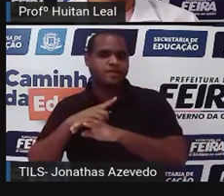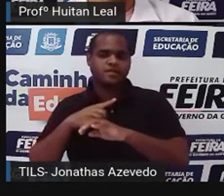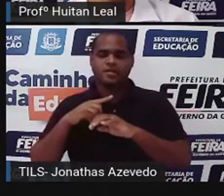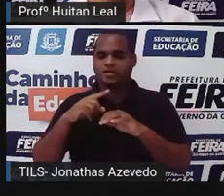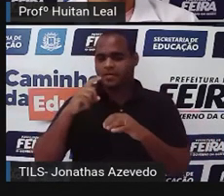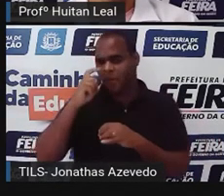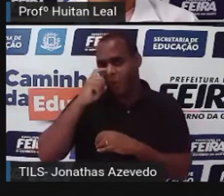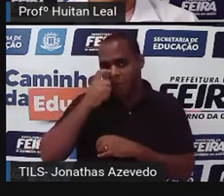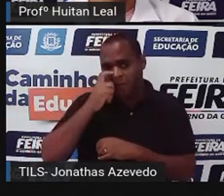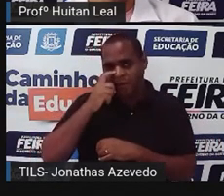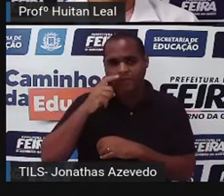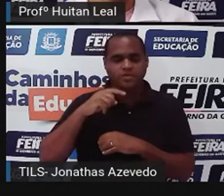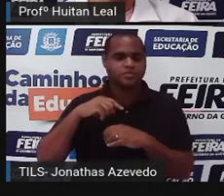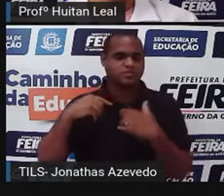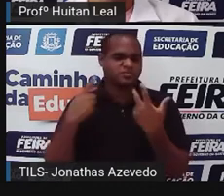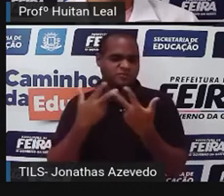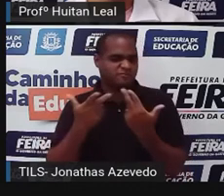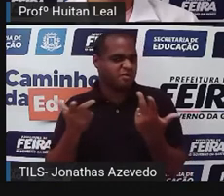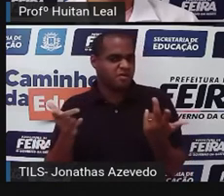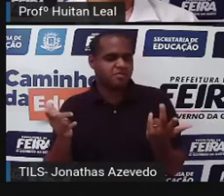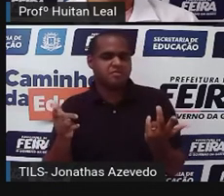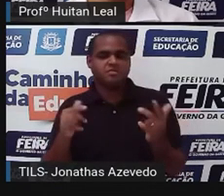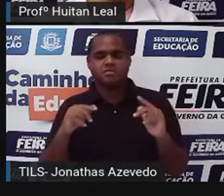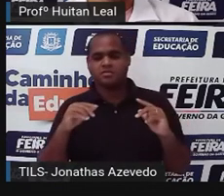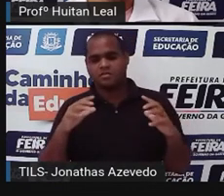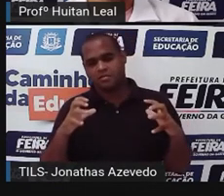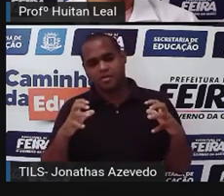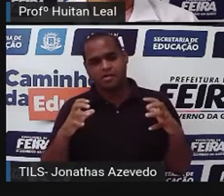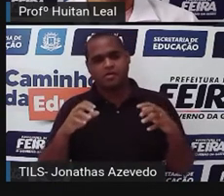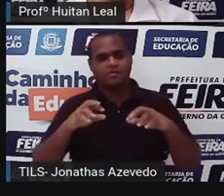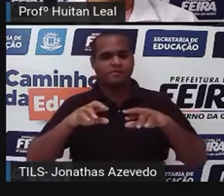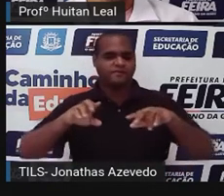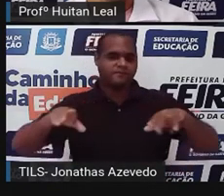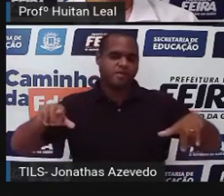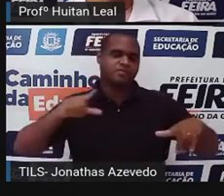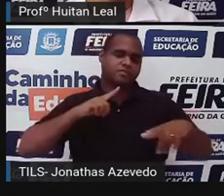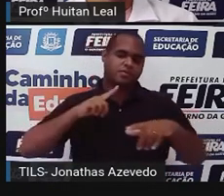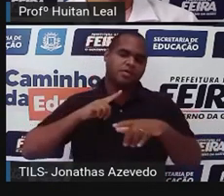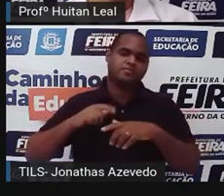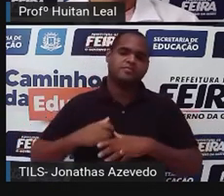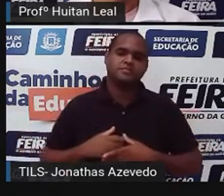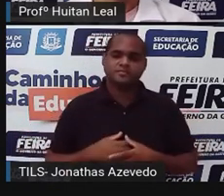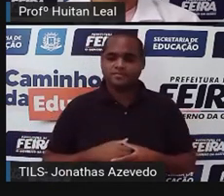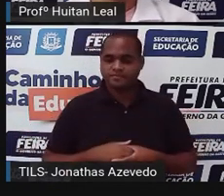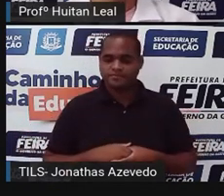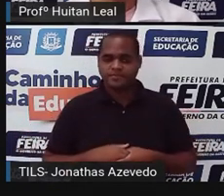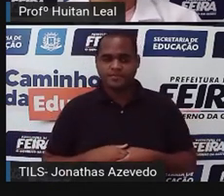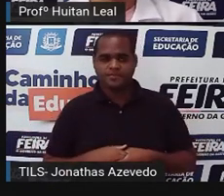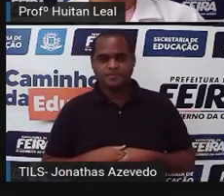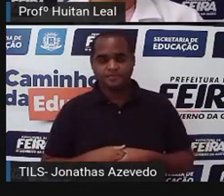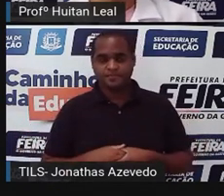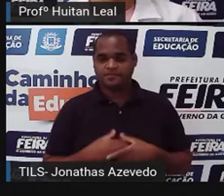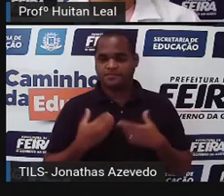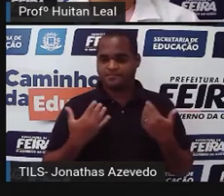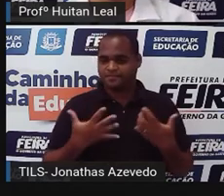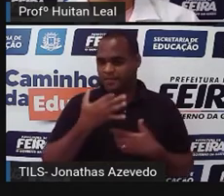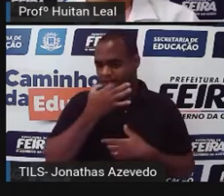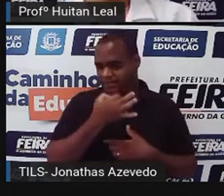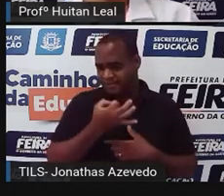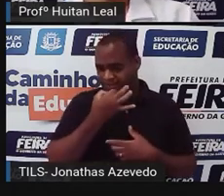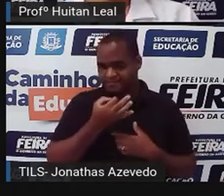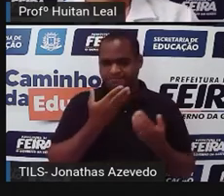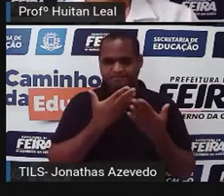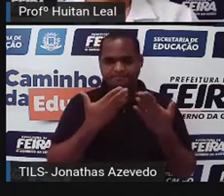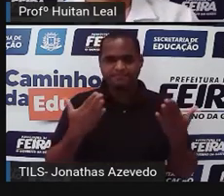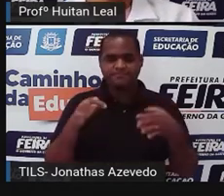fantasmas, monstros, bruxos, zumbis, etc. Então, olha aqui, fica a dica para vocês, estamos